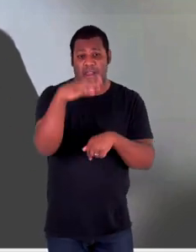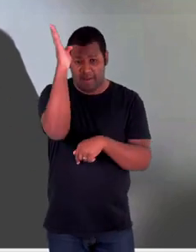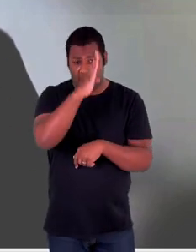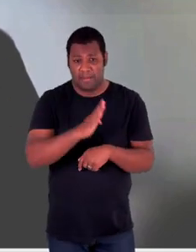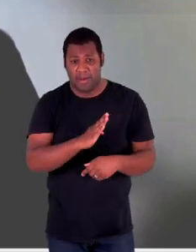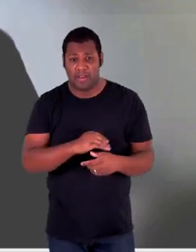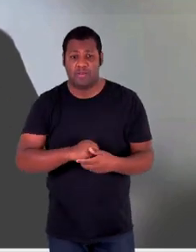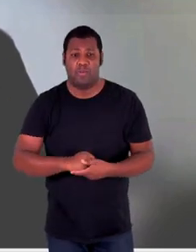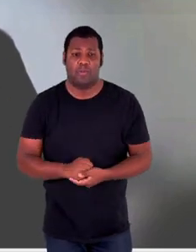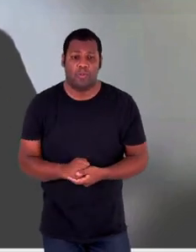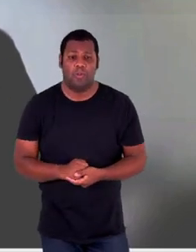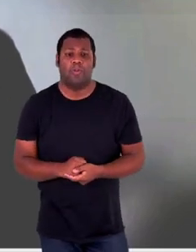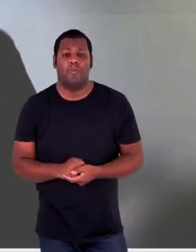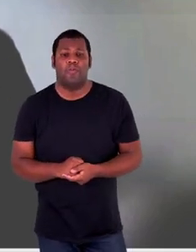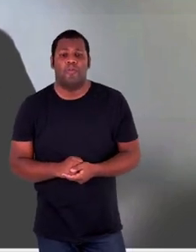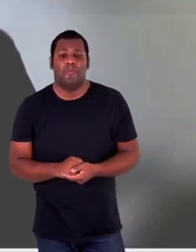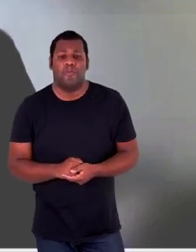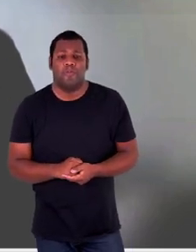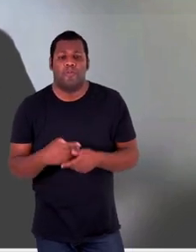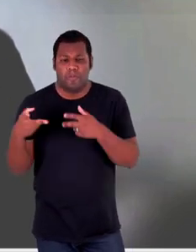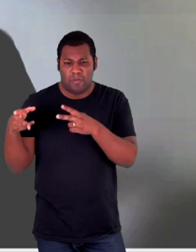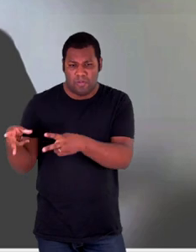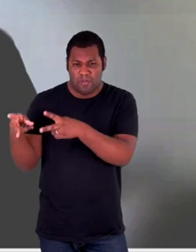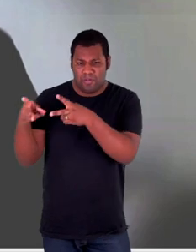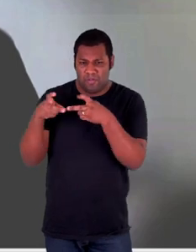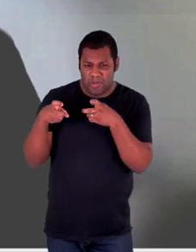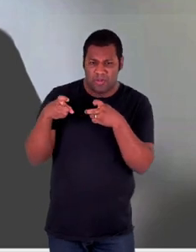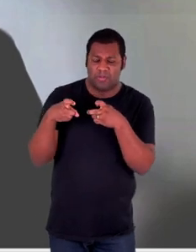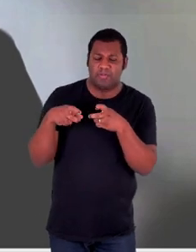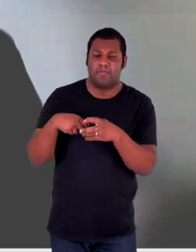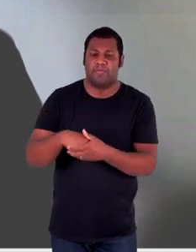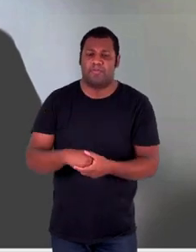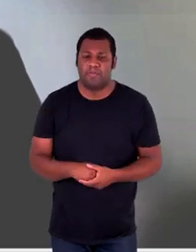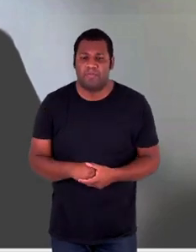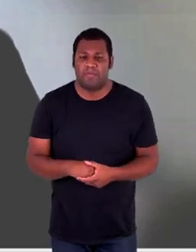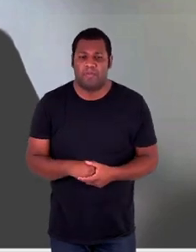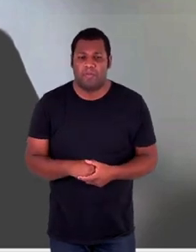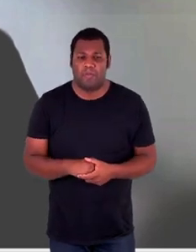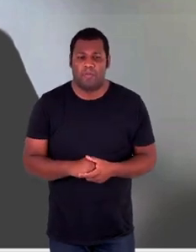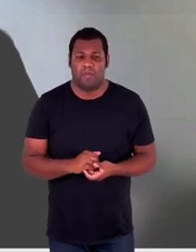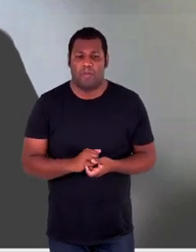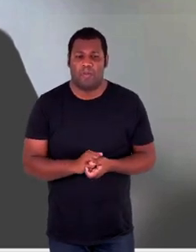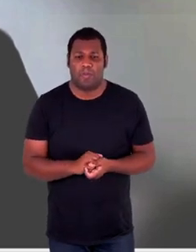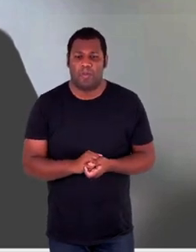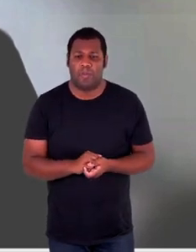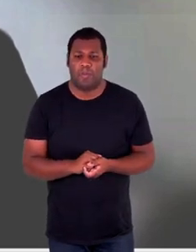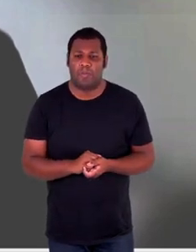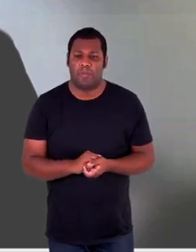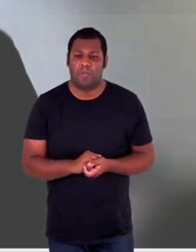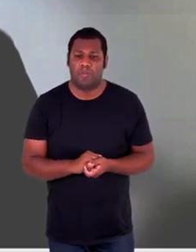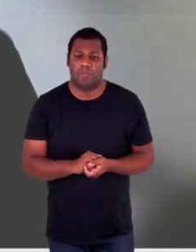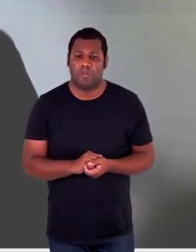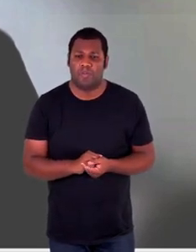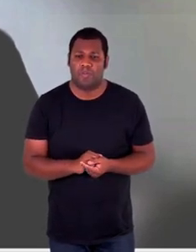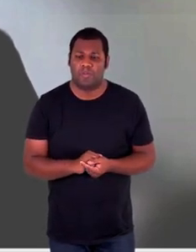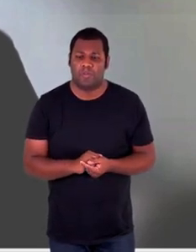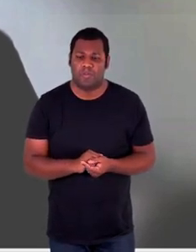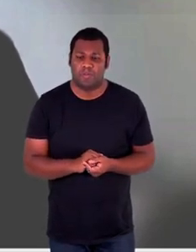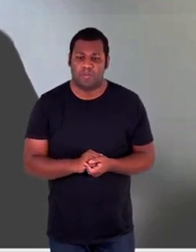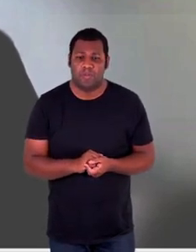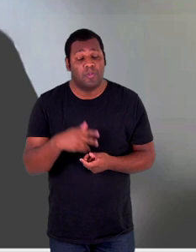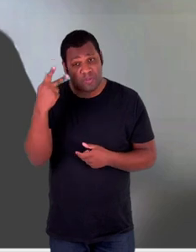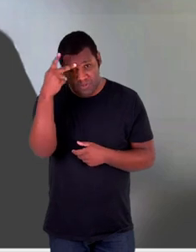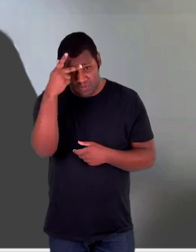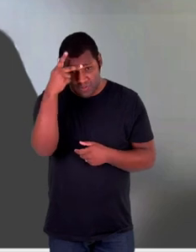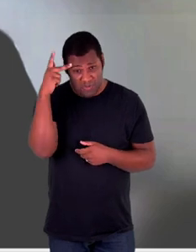a fim de eventualmente perceberem ou pleitearem a qualidade de ingresso no